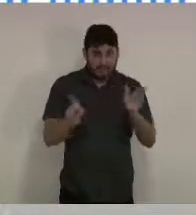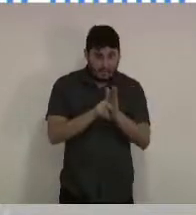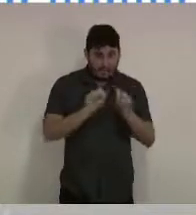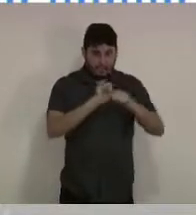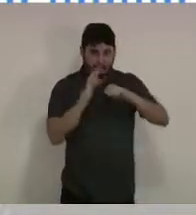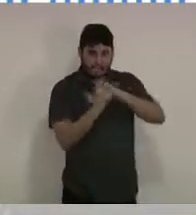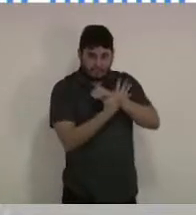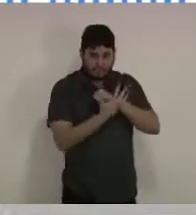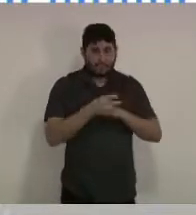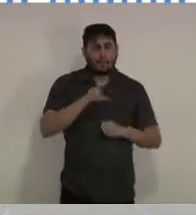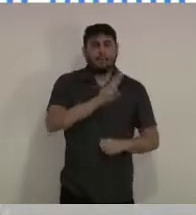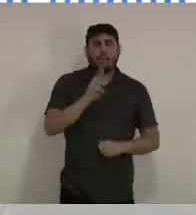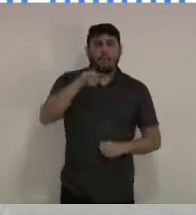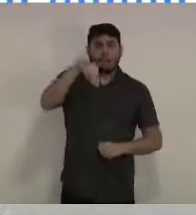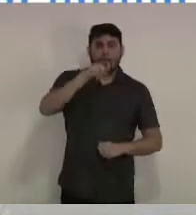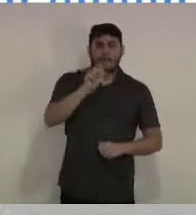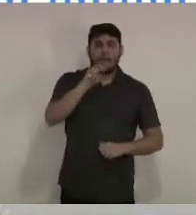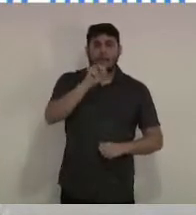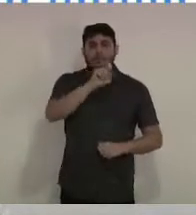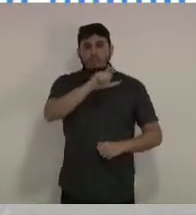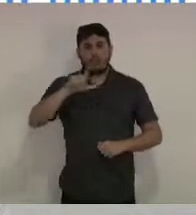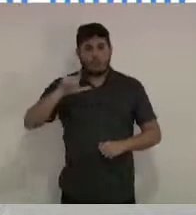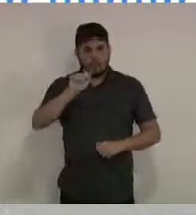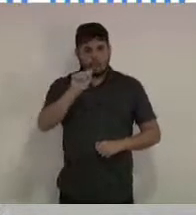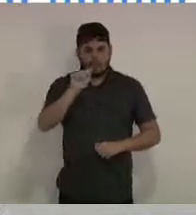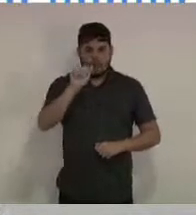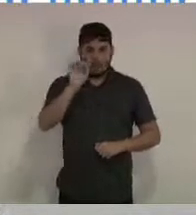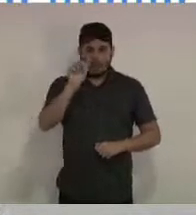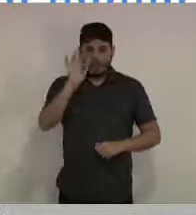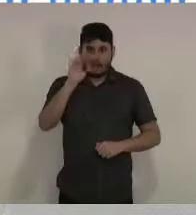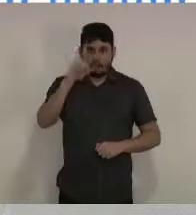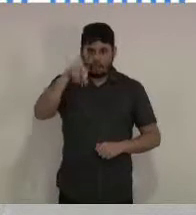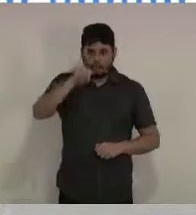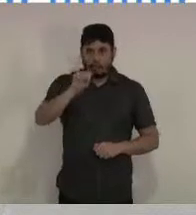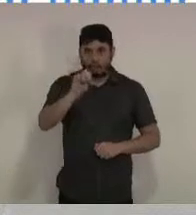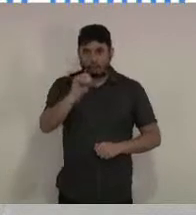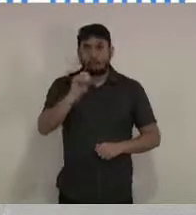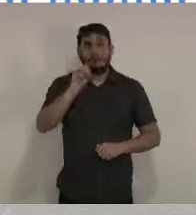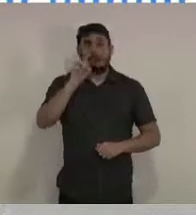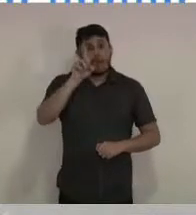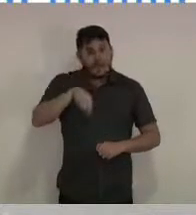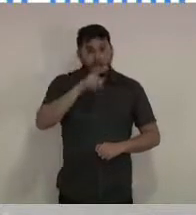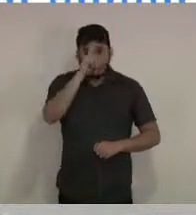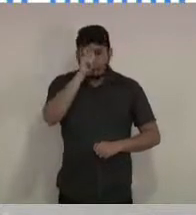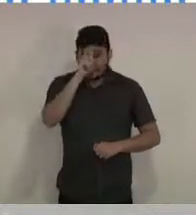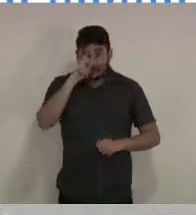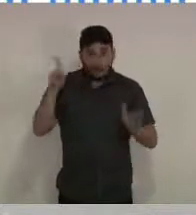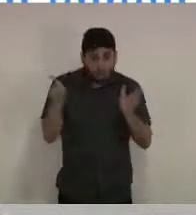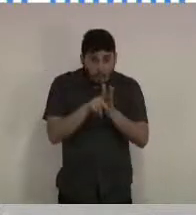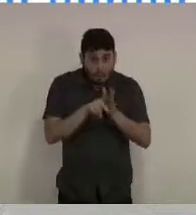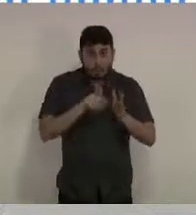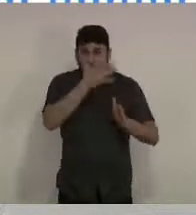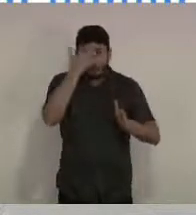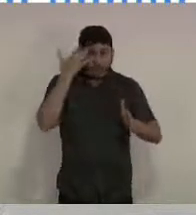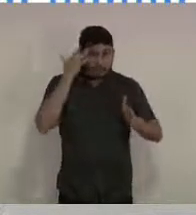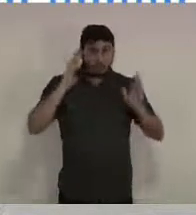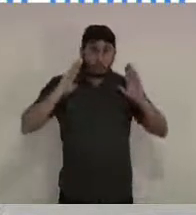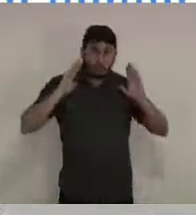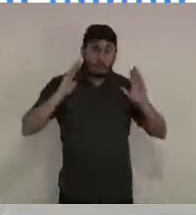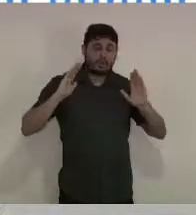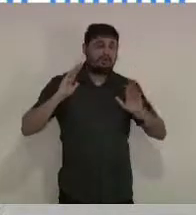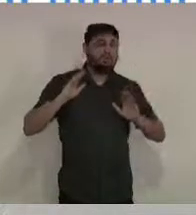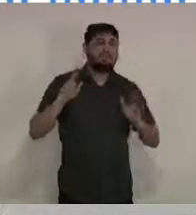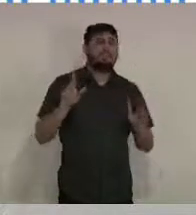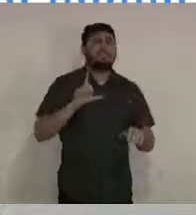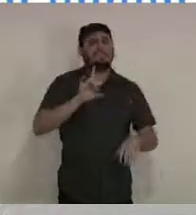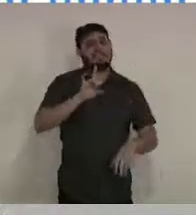estruturado para ser a nossa referência municipal para o internamento desses casos. Lá nós ampliamos o número de